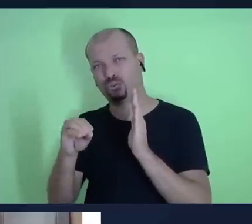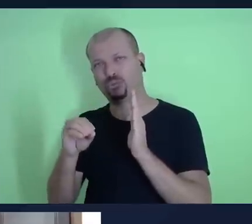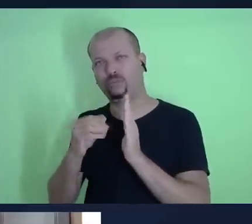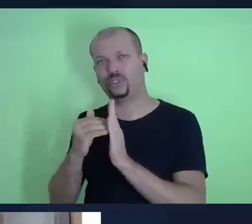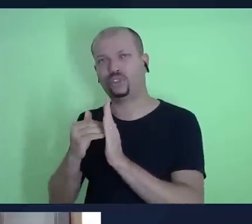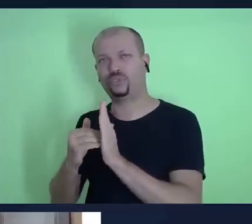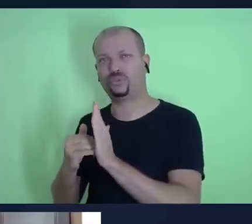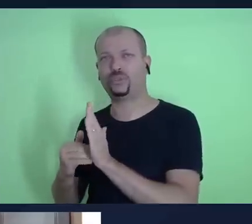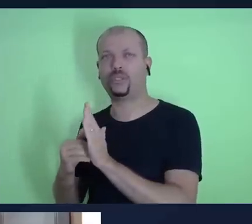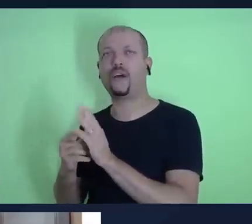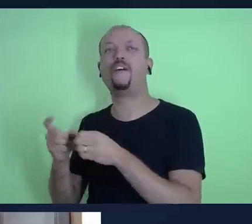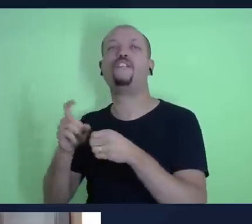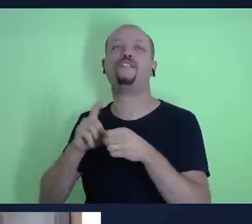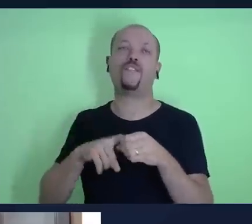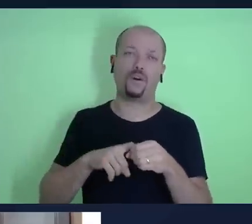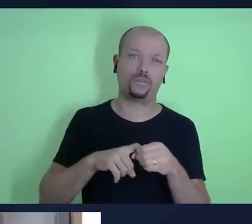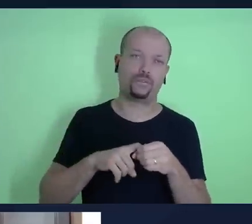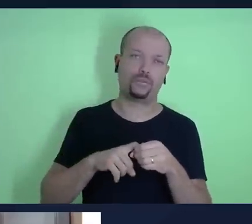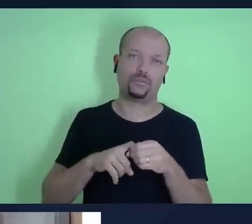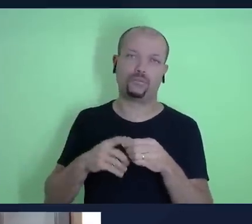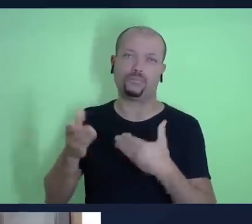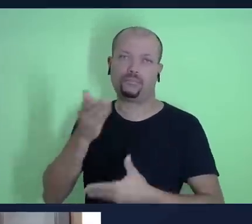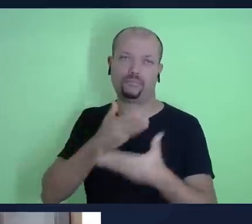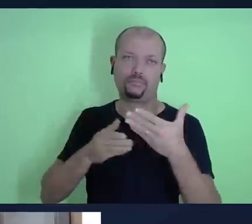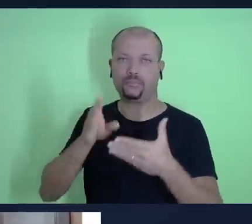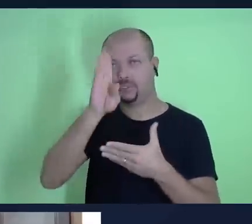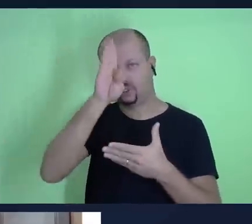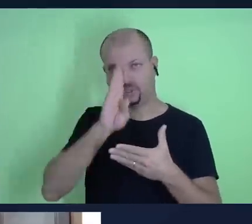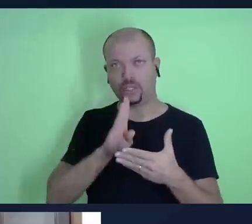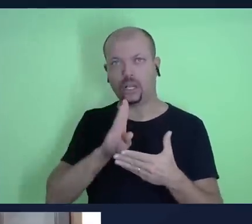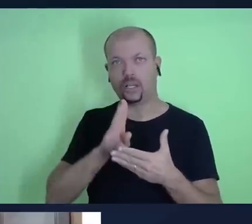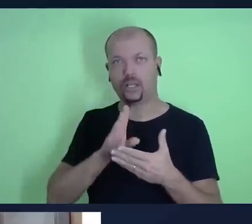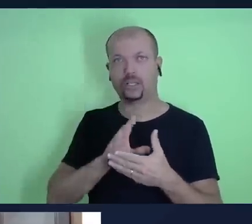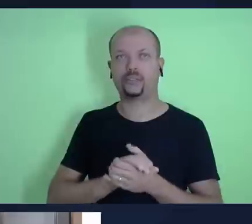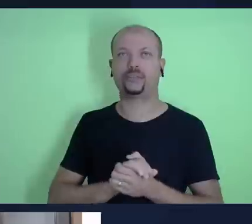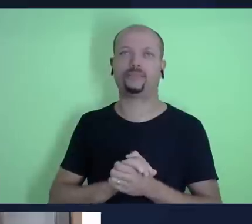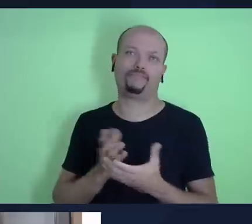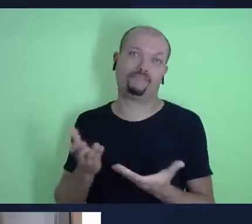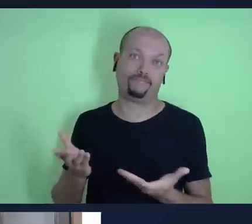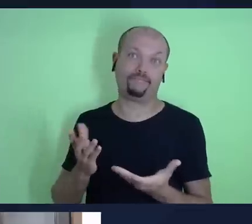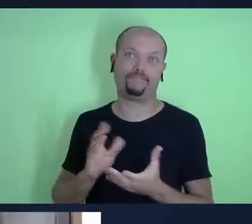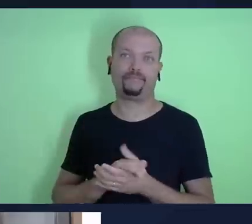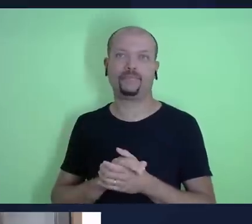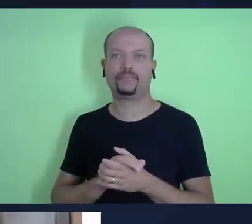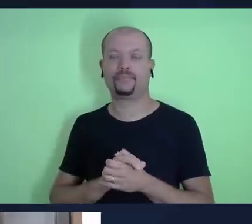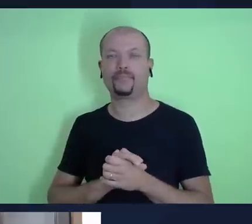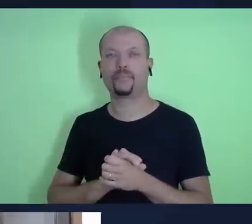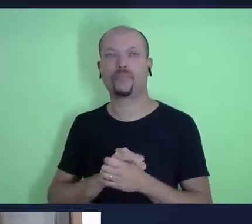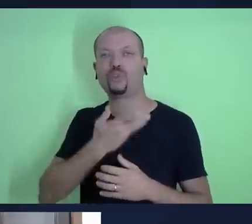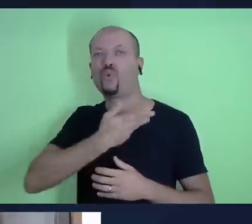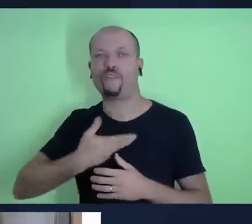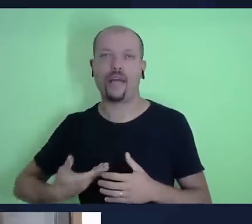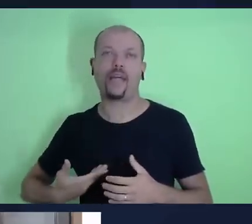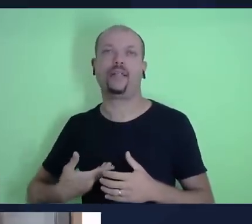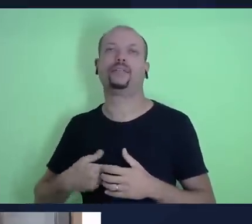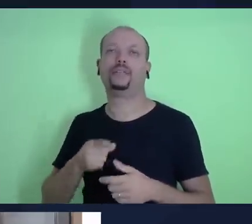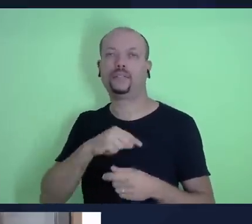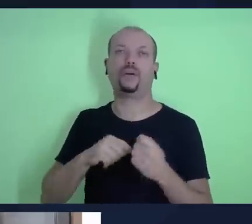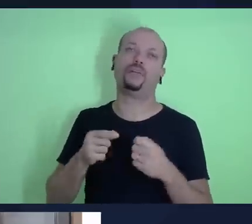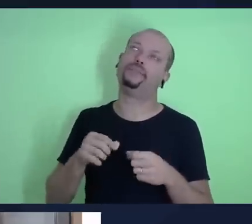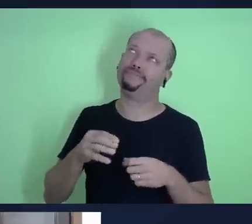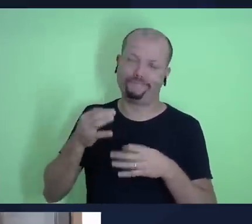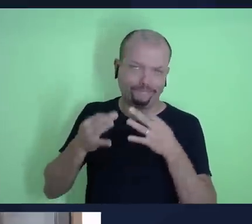voltam para a gente como serviços gratuitos ou serviços subsidiados ok então é justo que a gente